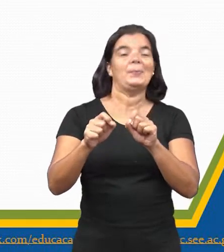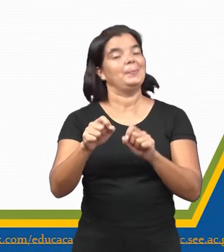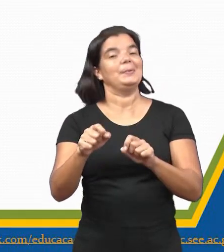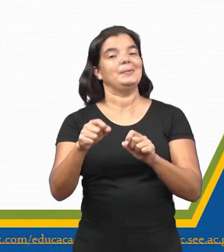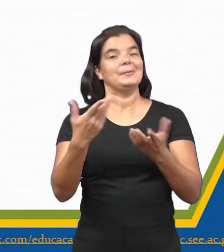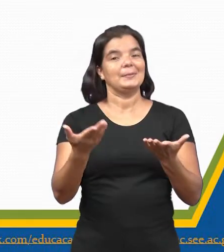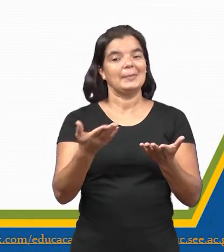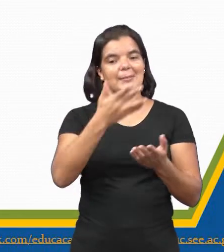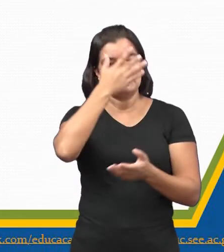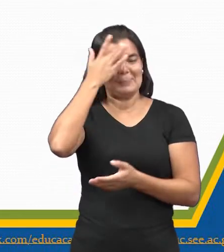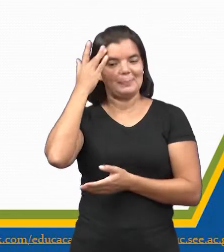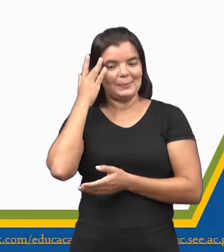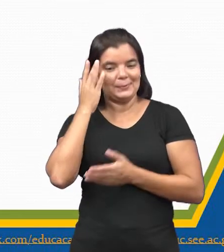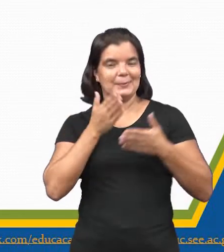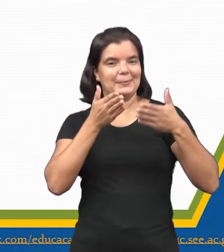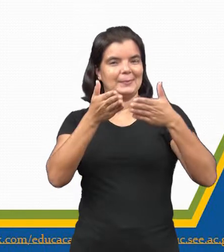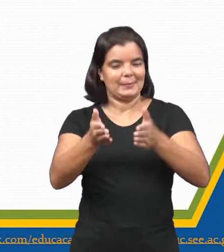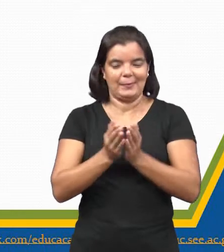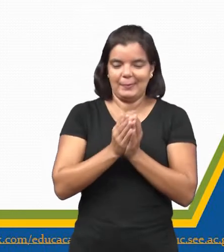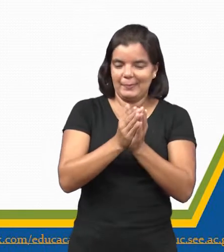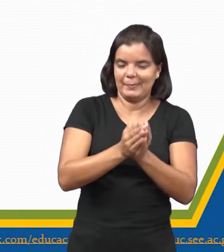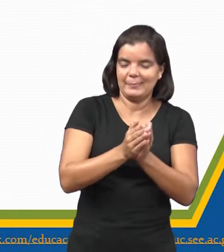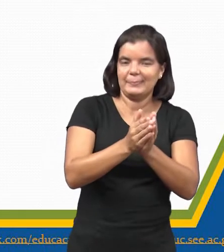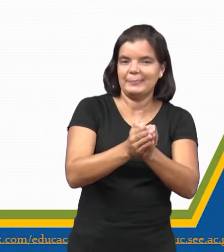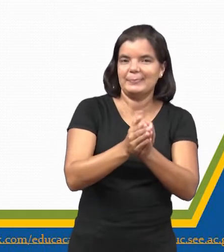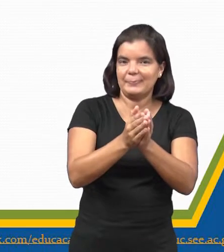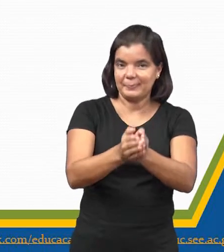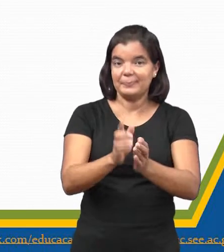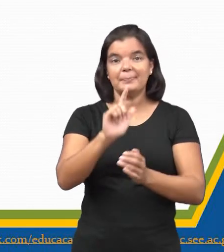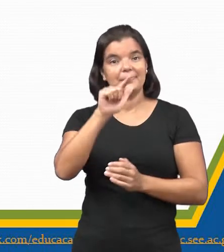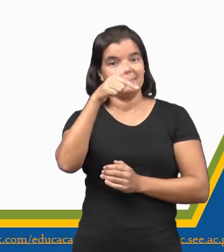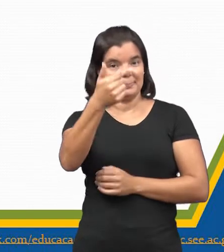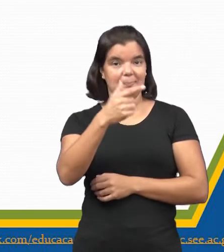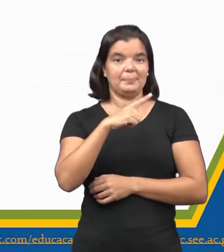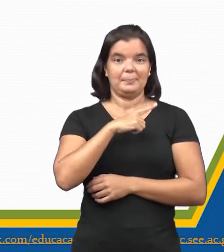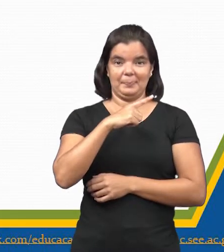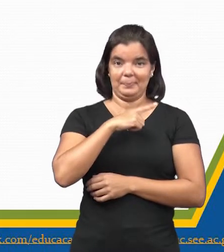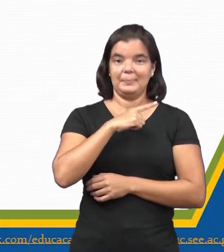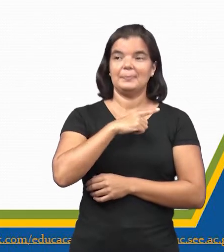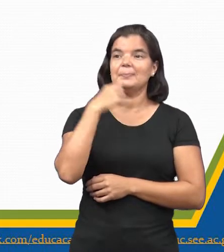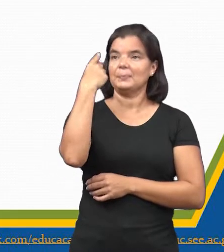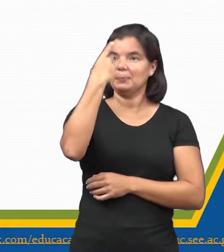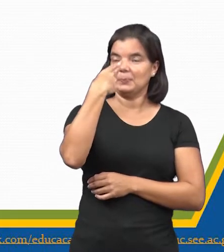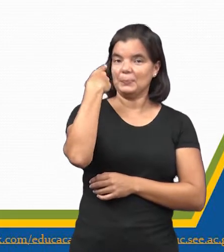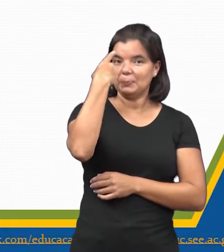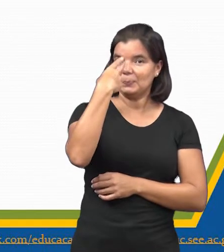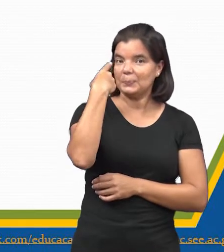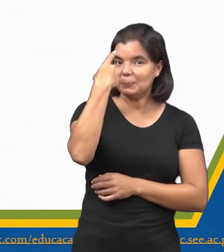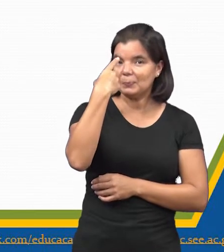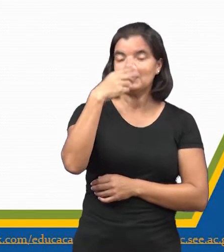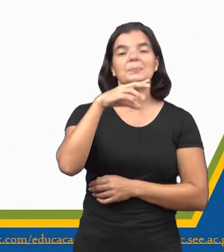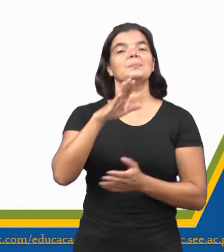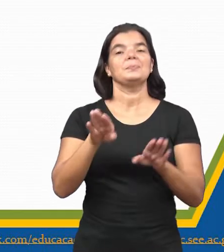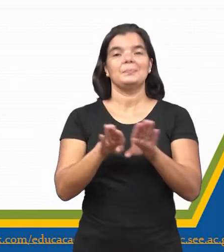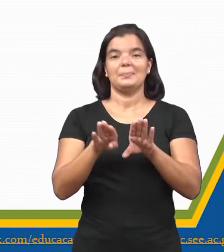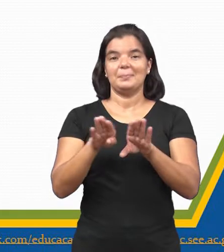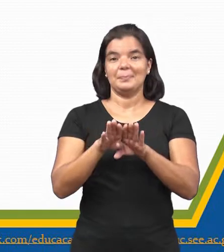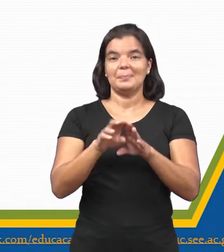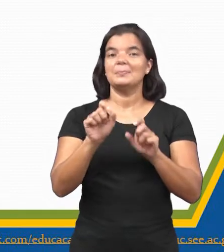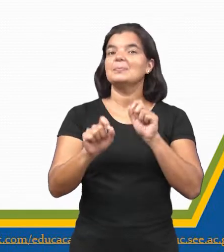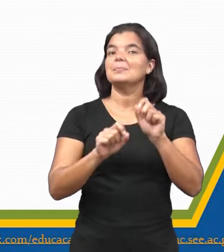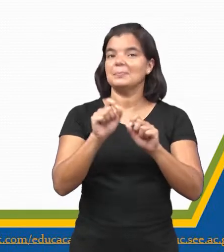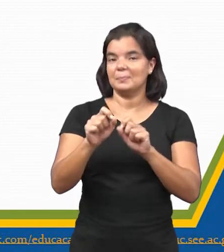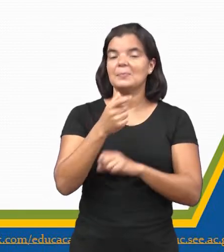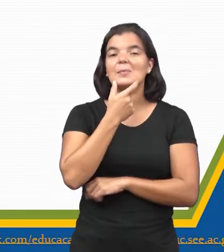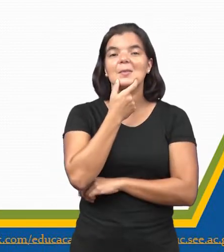da colonização, da navegação. Em seguida temos espanhóis e não vai ficar de